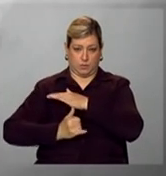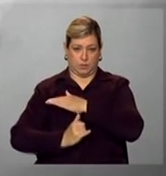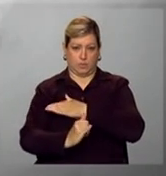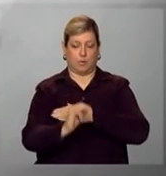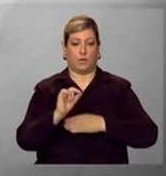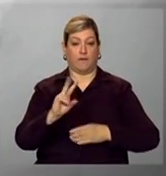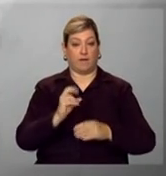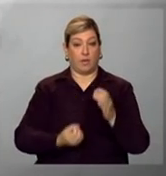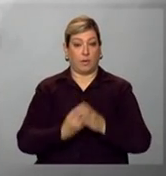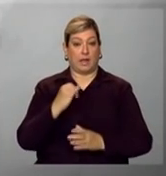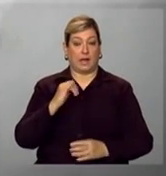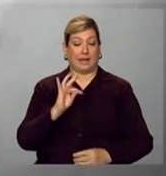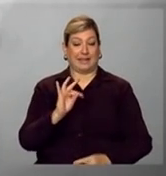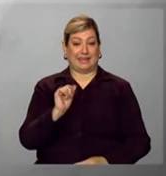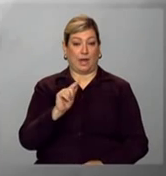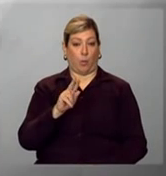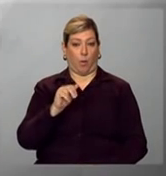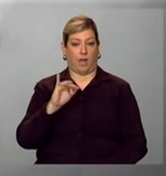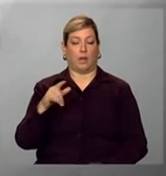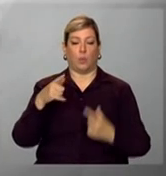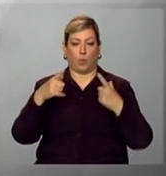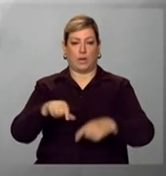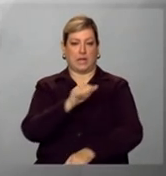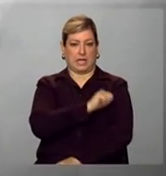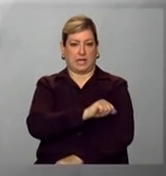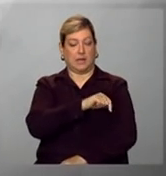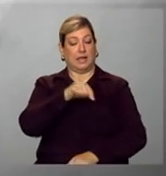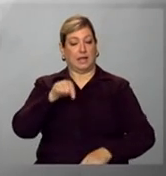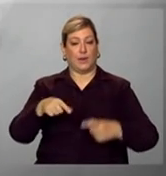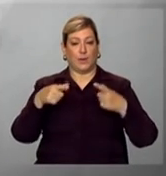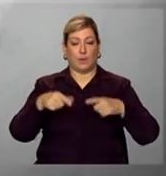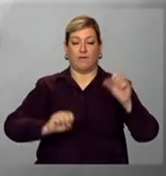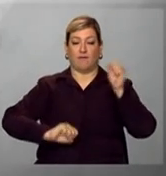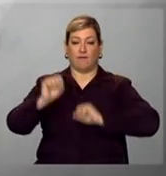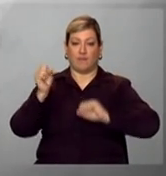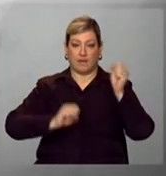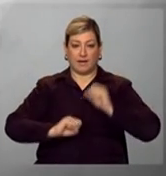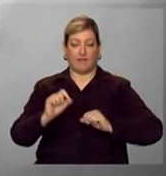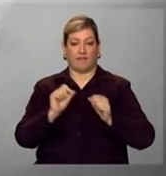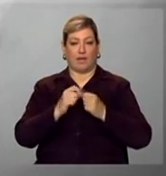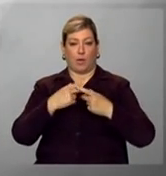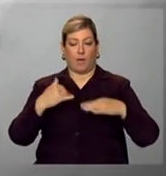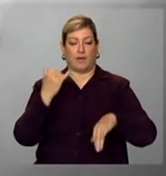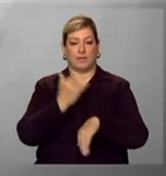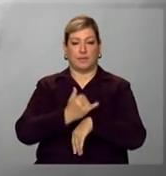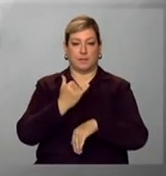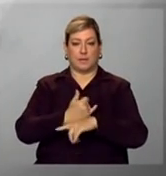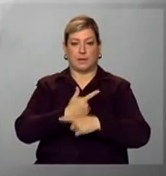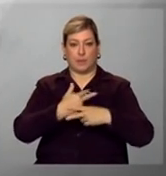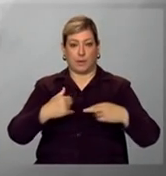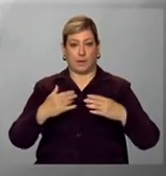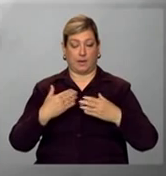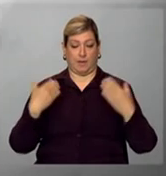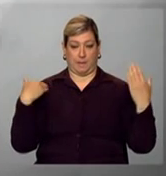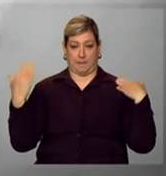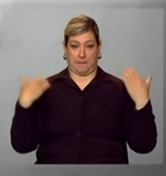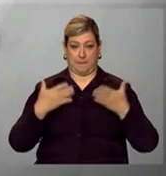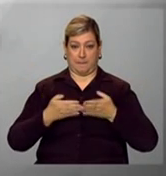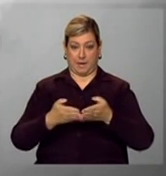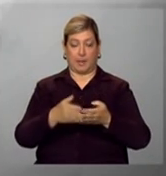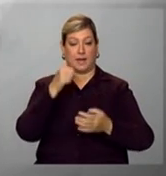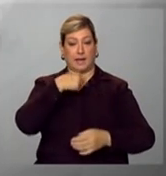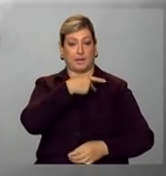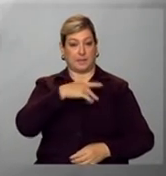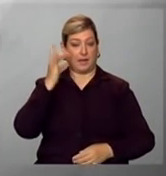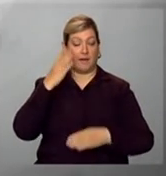em Itaguaí, no estado do Rio de Janeiro. É uma unidade de fabricação de estruturas metálicas da Marinha. A presidenta Dilma